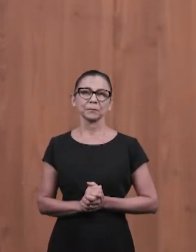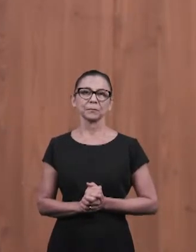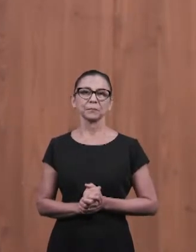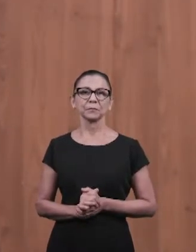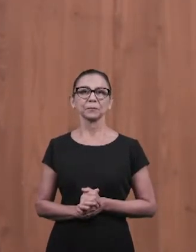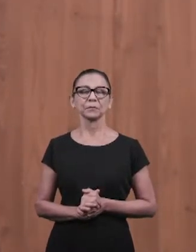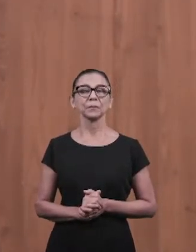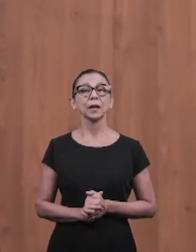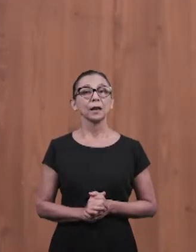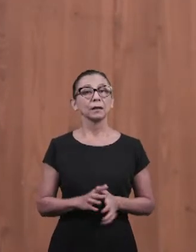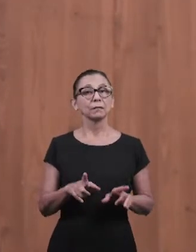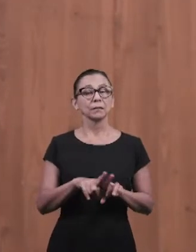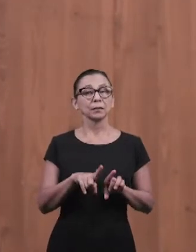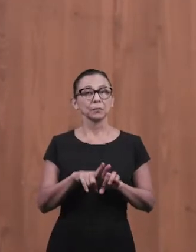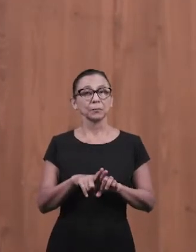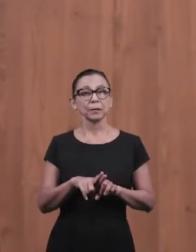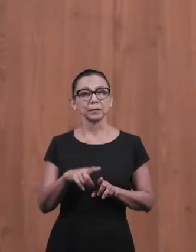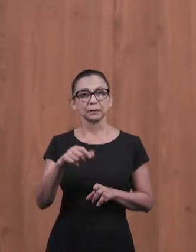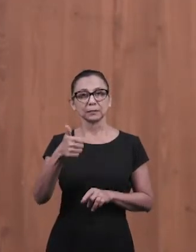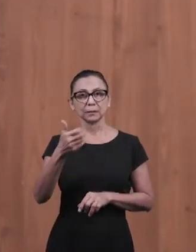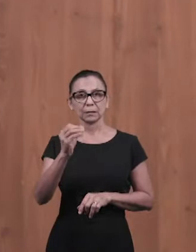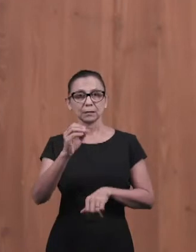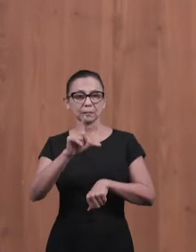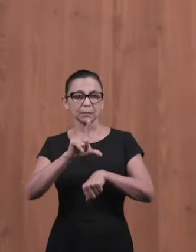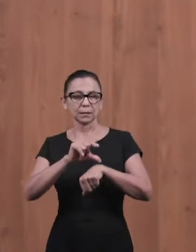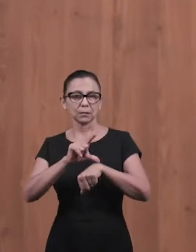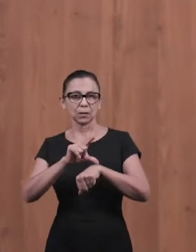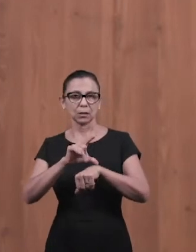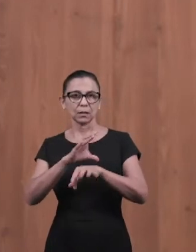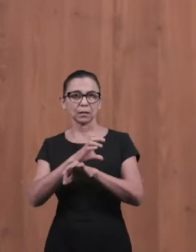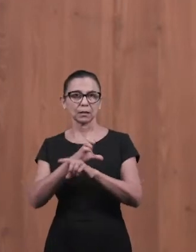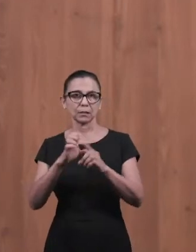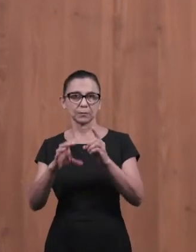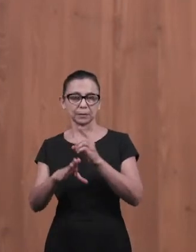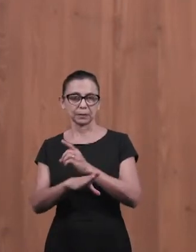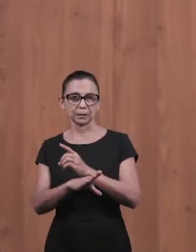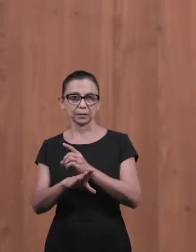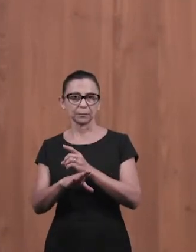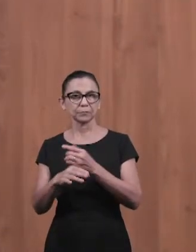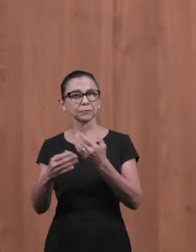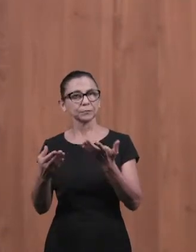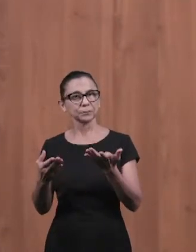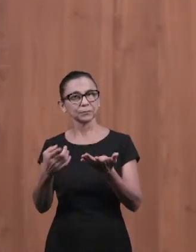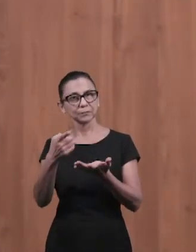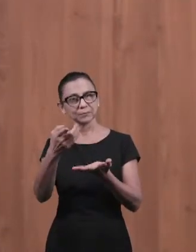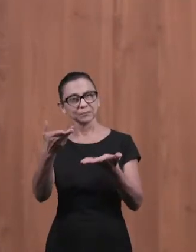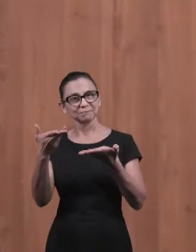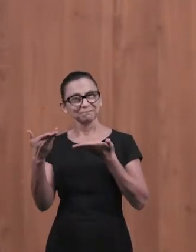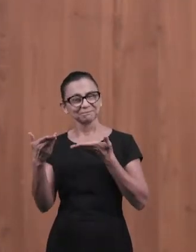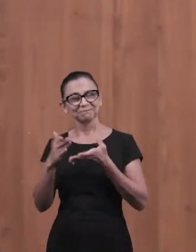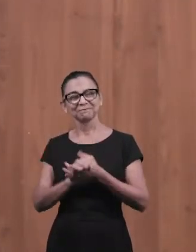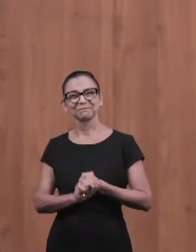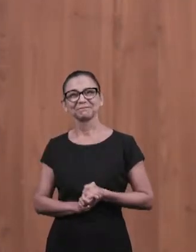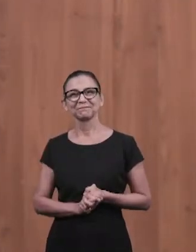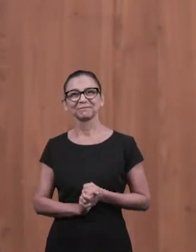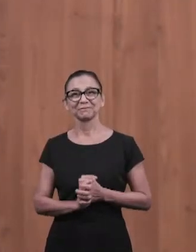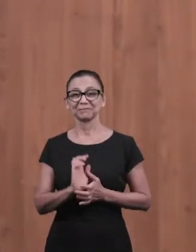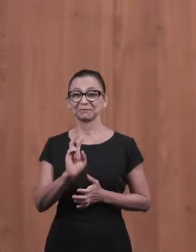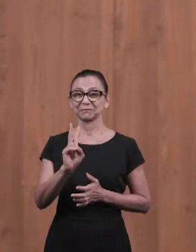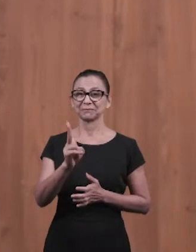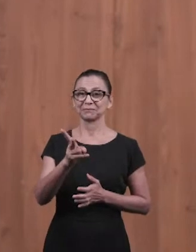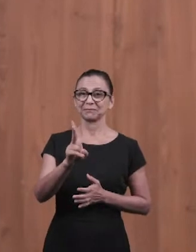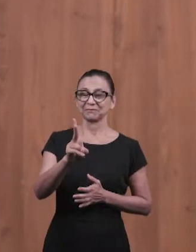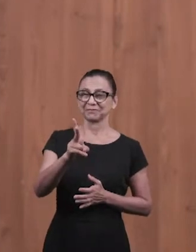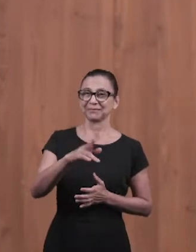encerrando aqui, queremos recomendar que daqui a pouco, às dez horas, nós teremos a Escola Bíblica Dominical e, portanto, você é nosso convidado para